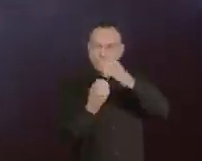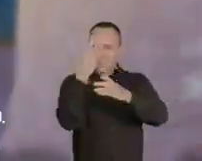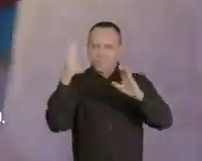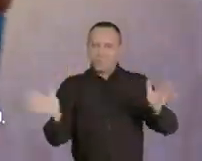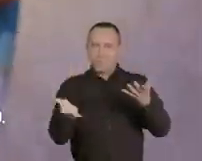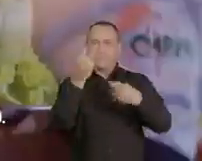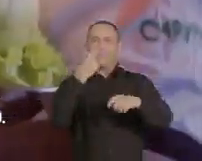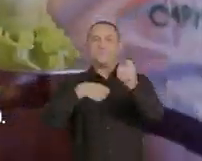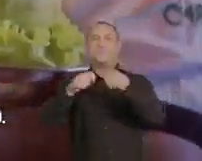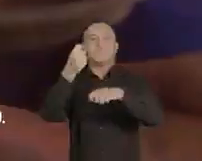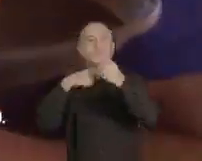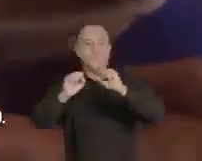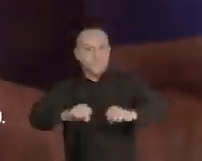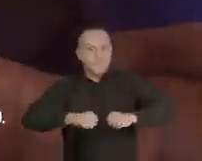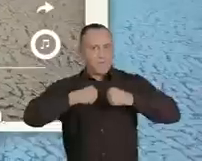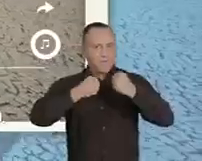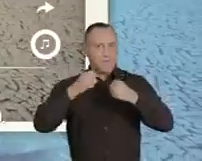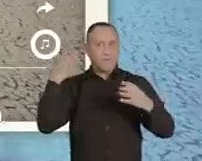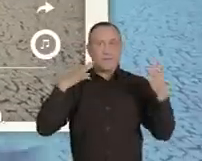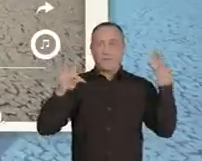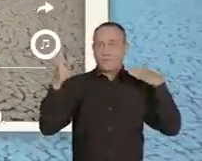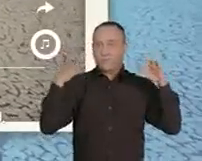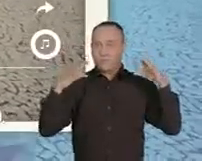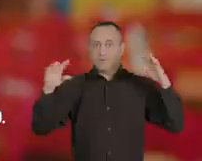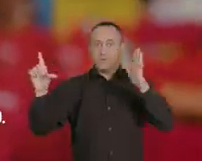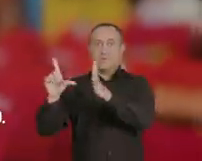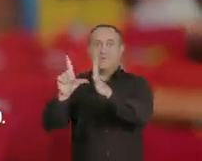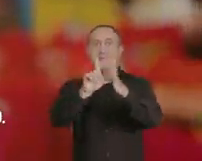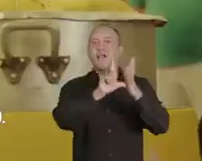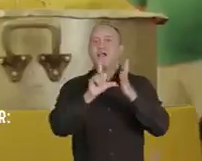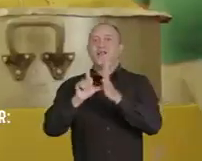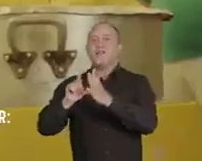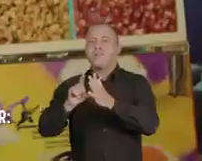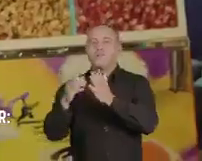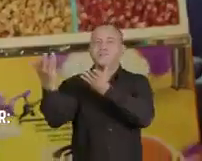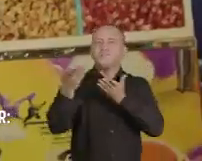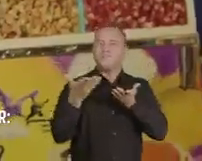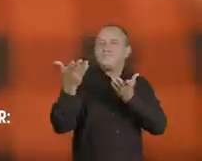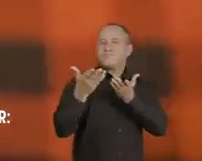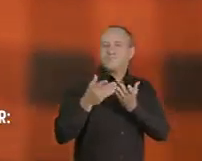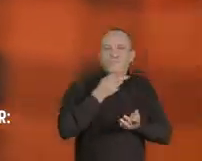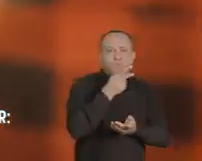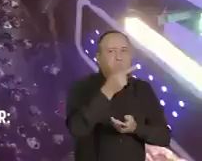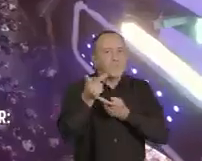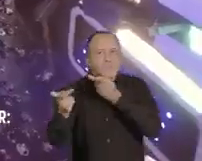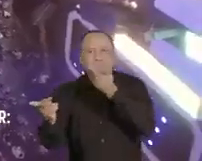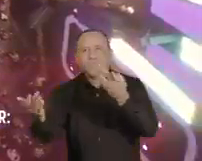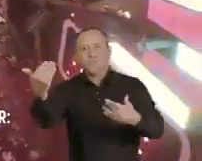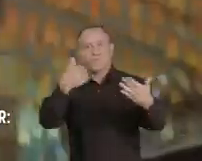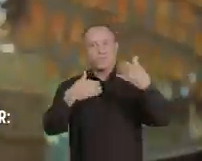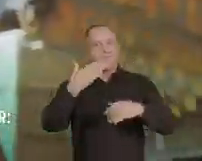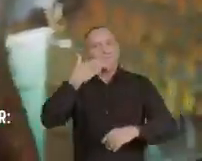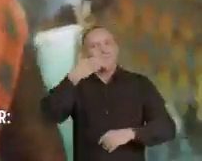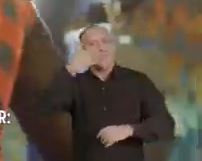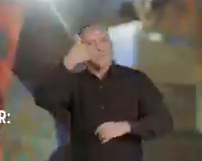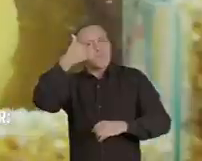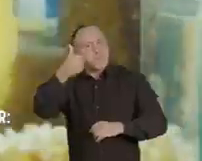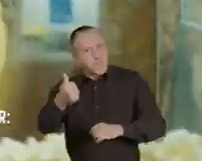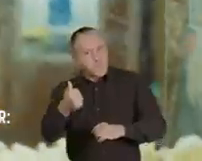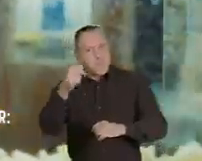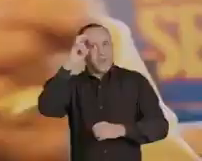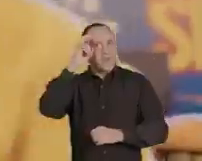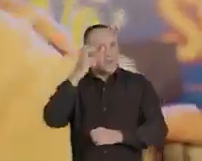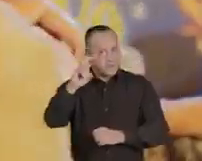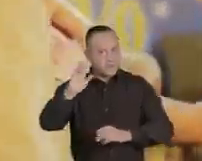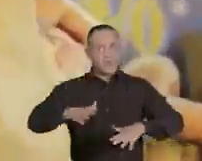no compasso. Aqueceram nossa economia, fortalecendo o turismo e o comércio. Abrimos os braços e recebemos a todos com o que temos de